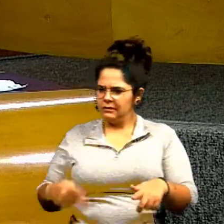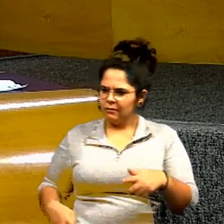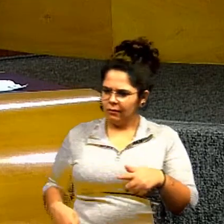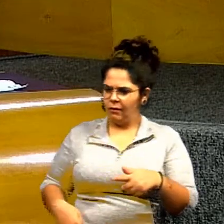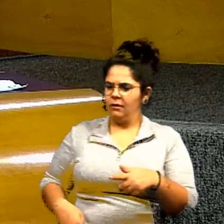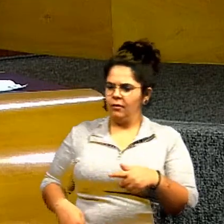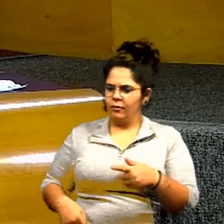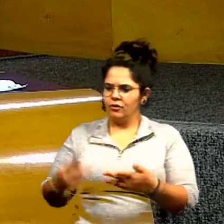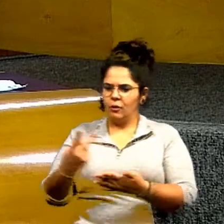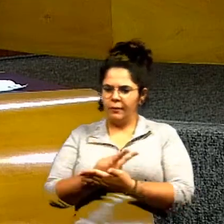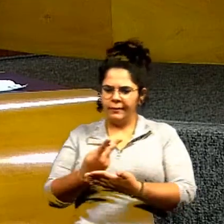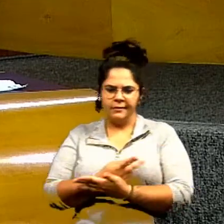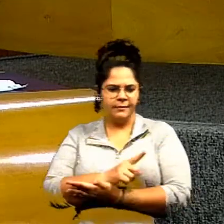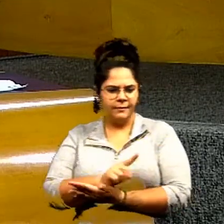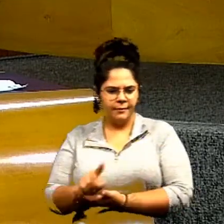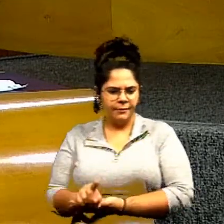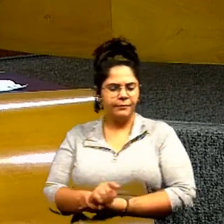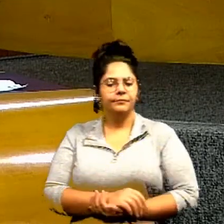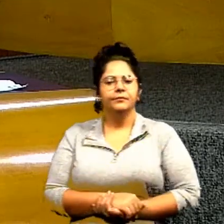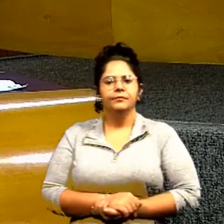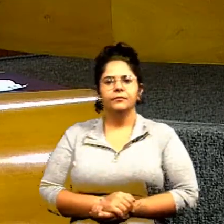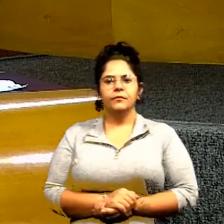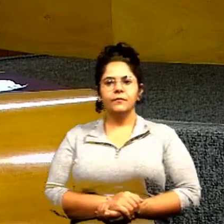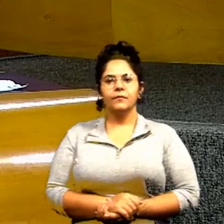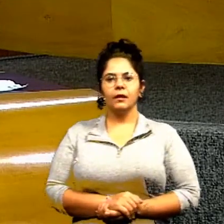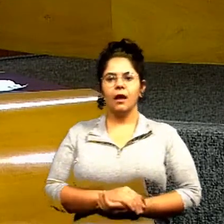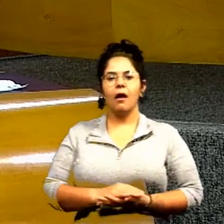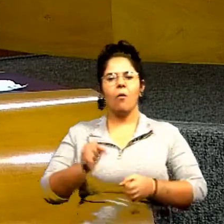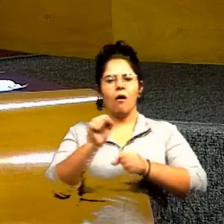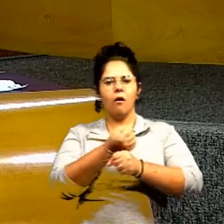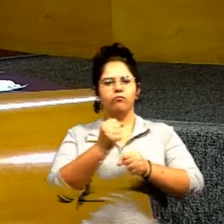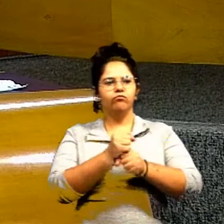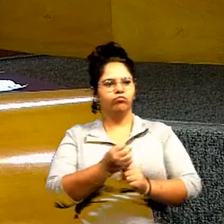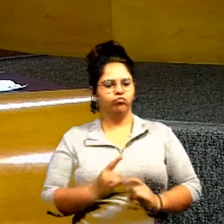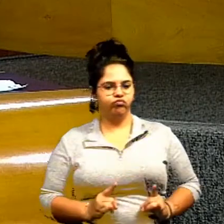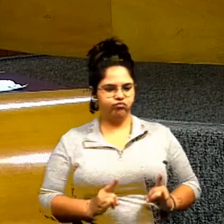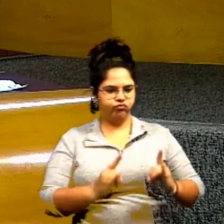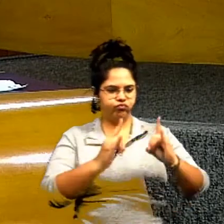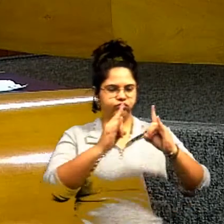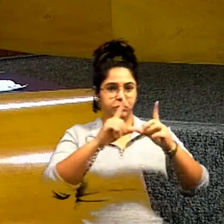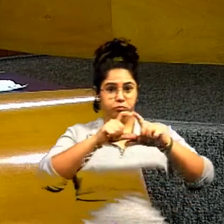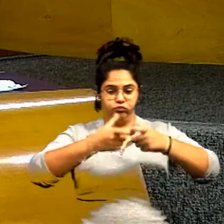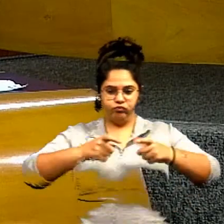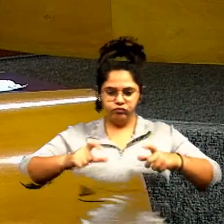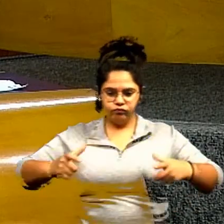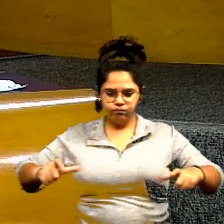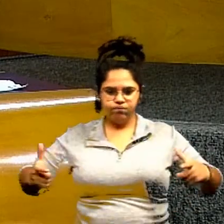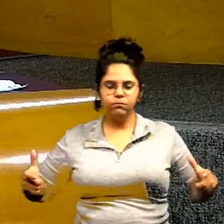Você é o único privilegiado aqui, não é pequenininha, não. É uma obra grande da nossa Avenida da Angra.